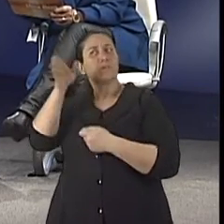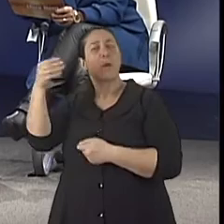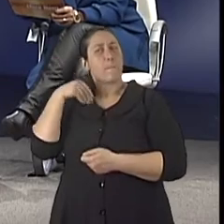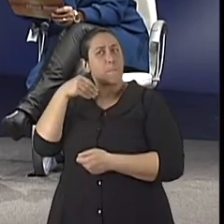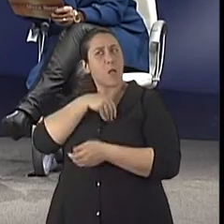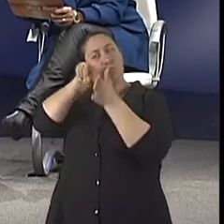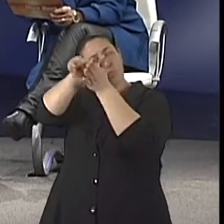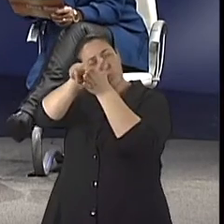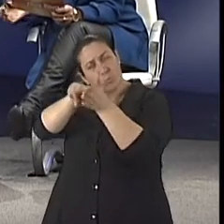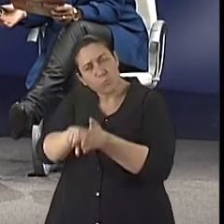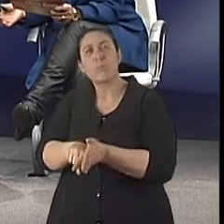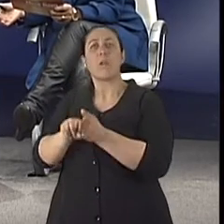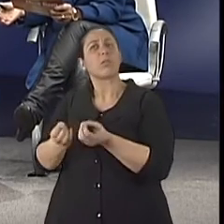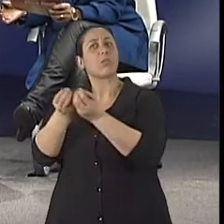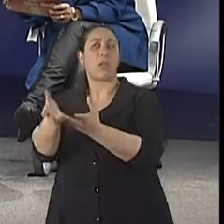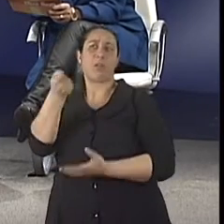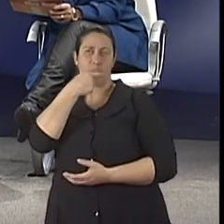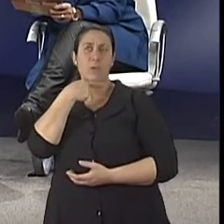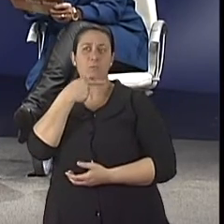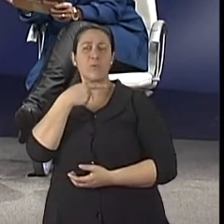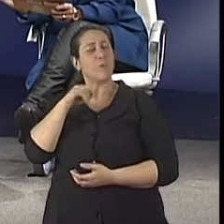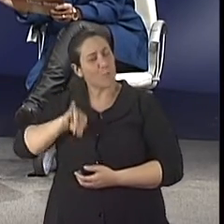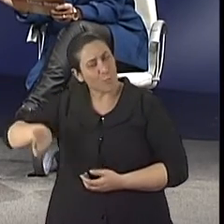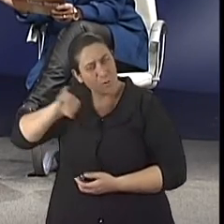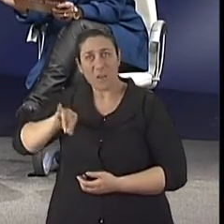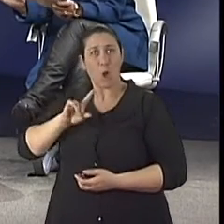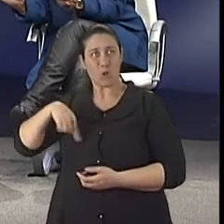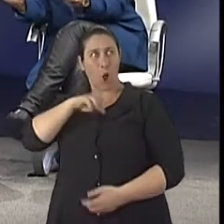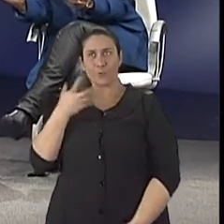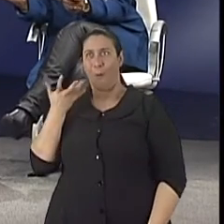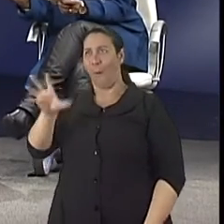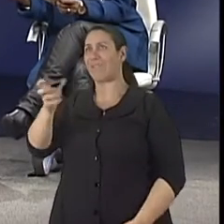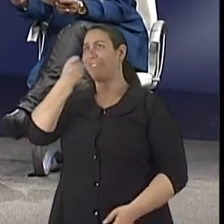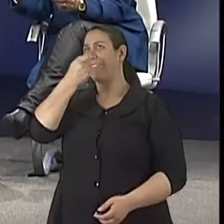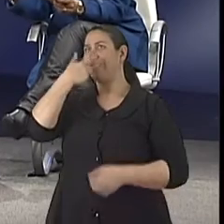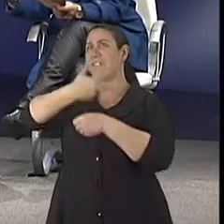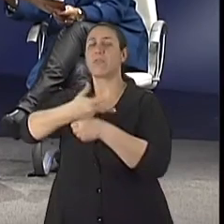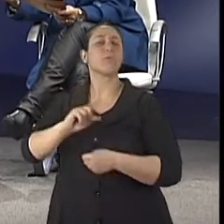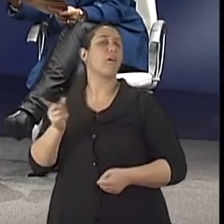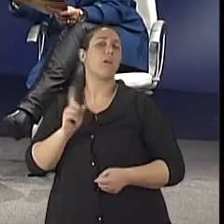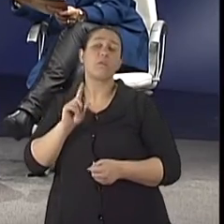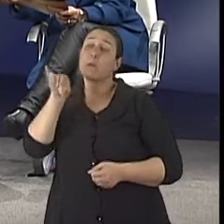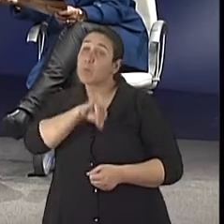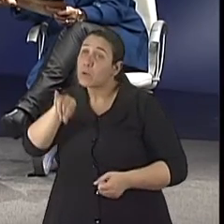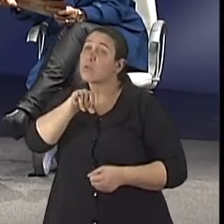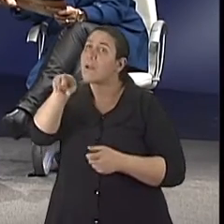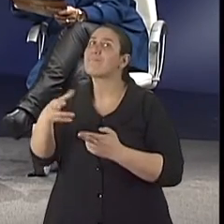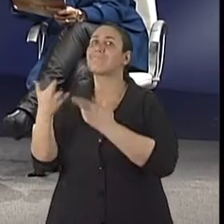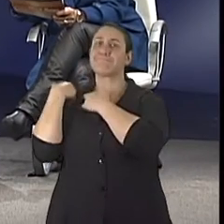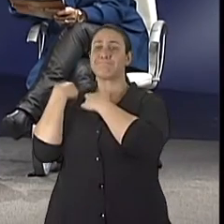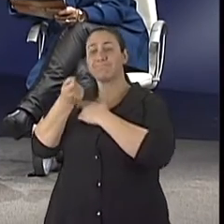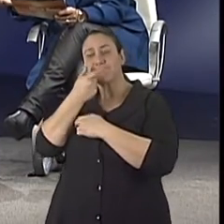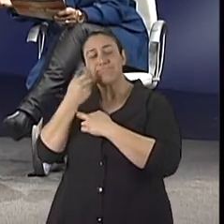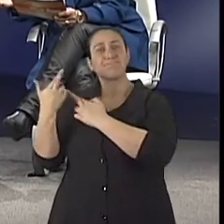a orientação segura, é fundamental. Nós não estamos contra as medicações, né, que fique claro. Mas que bem administrada,